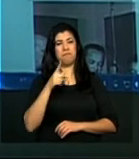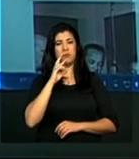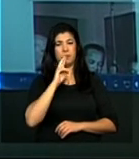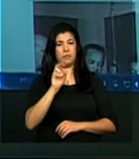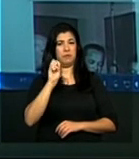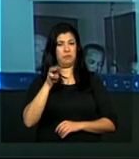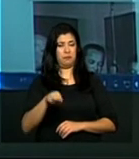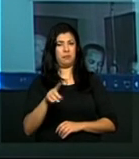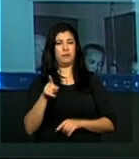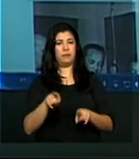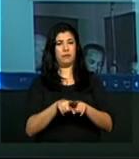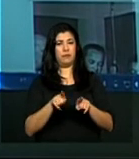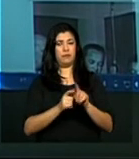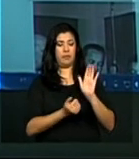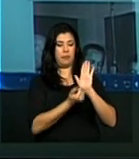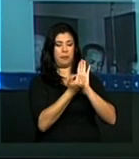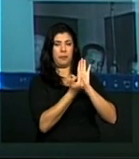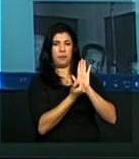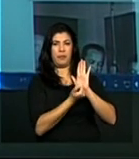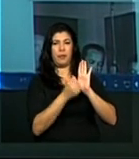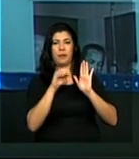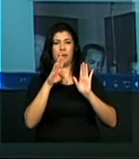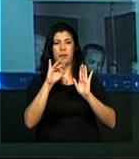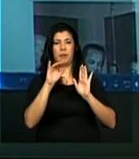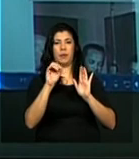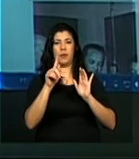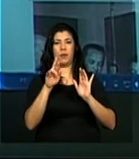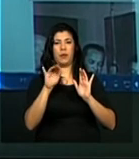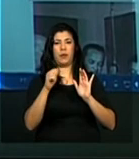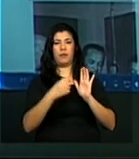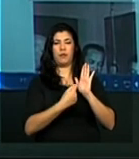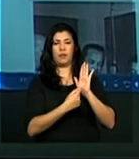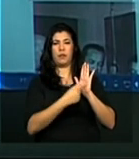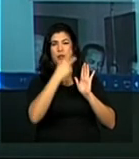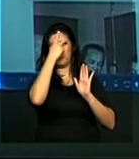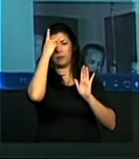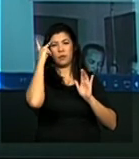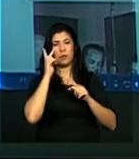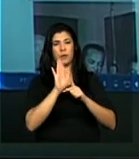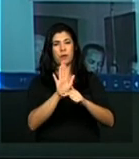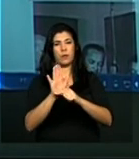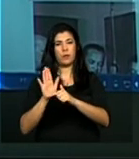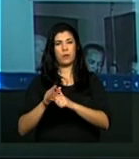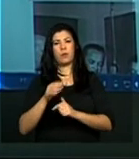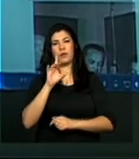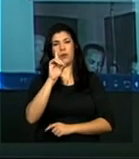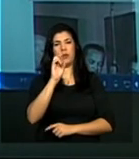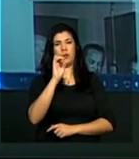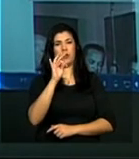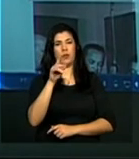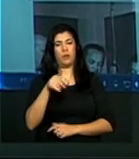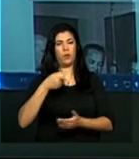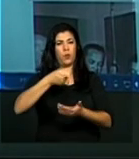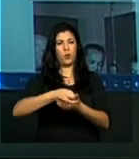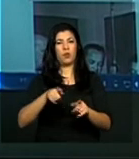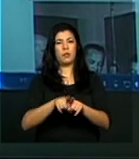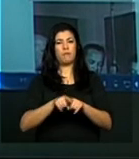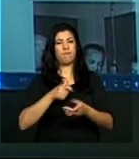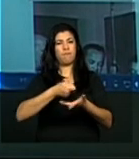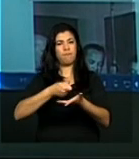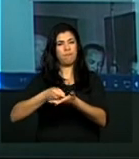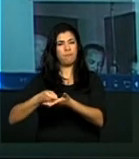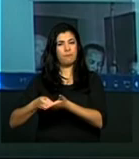E depois a gente tem as biografias de ditadores, de colaboradores da ditadura e biografias da resistência.